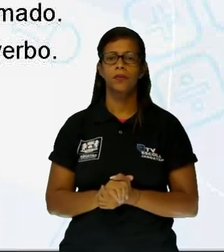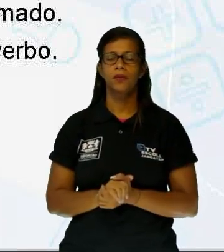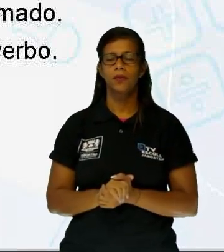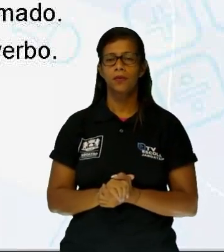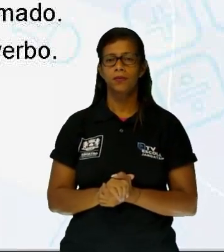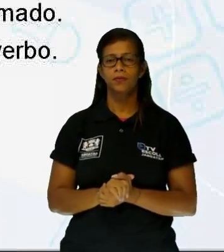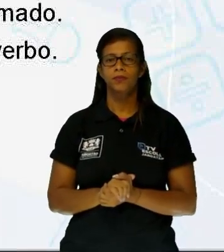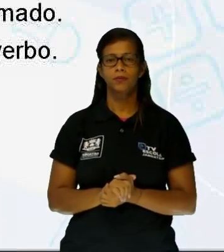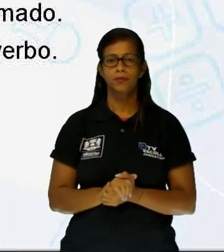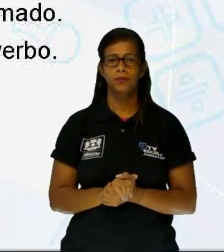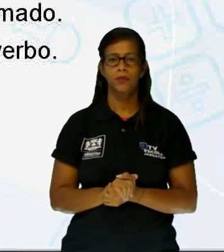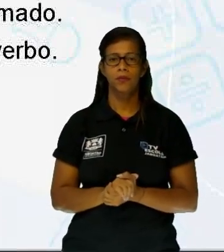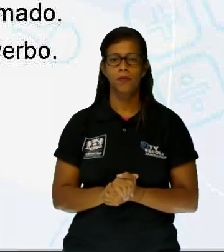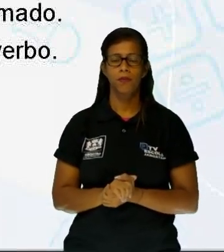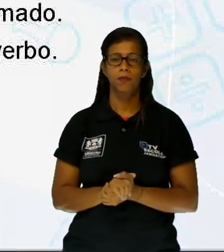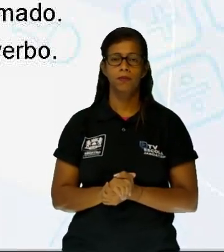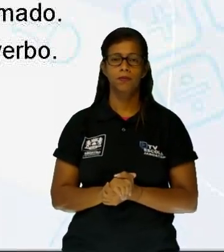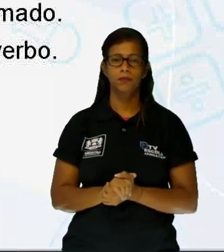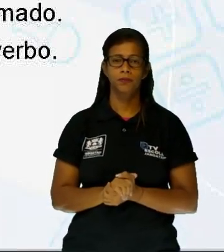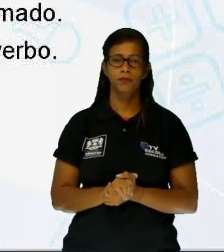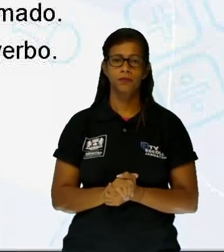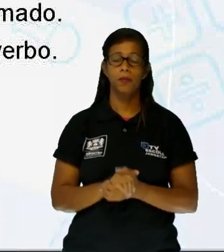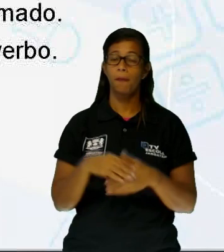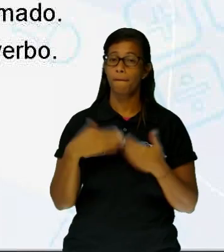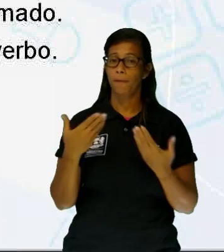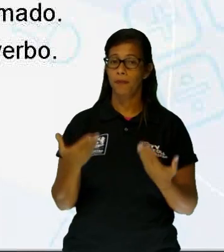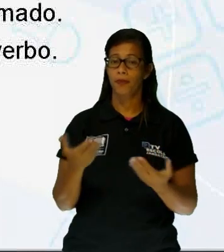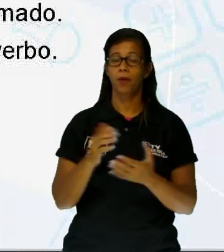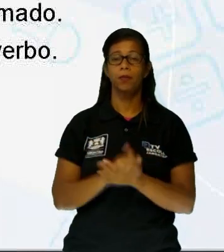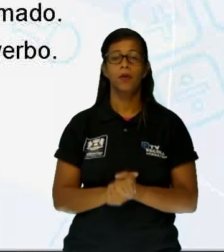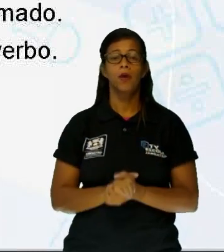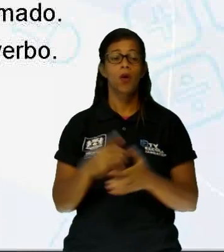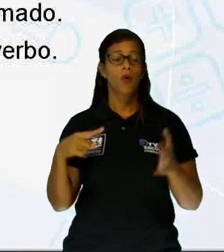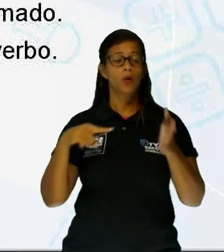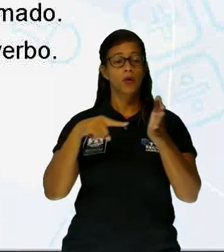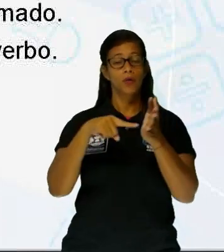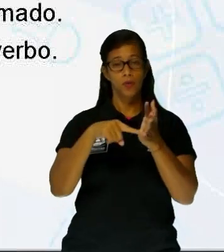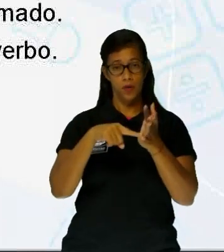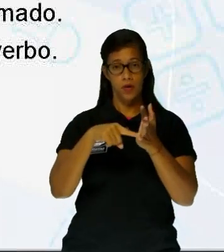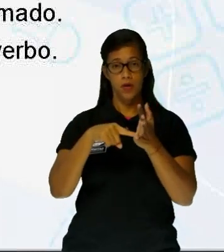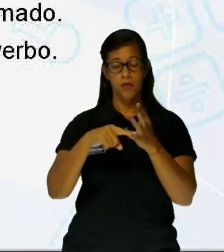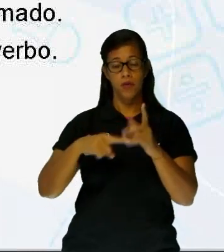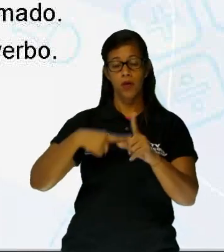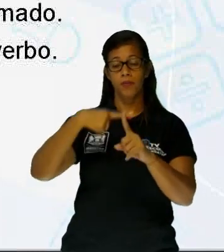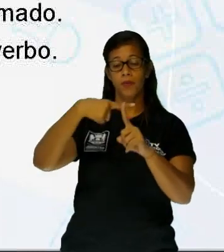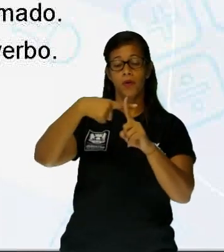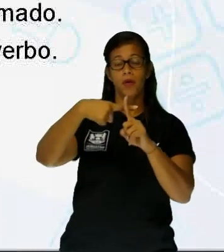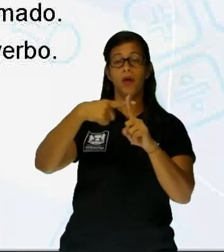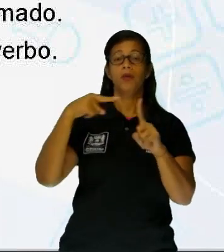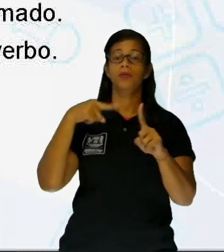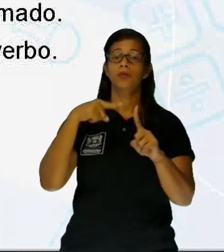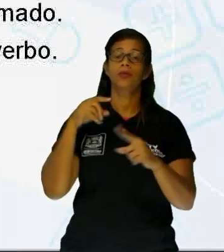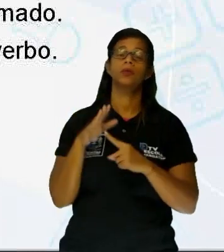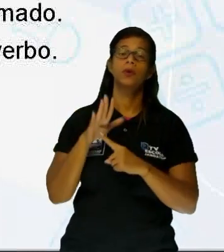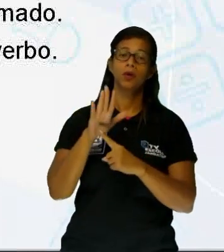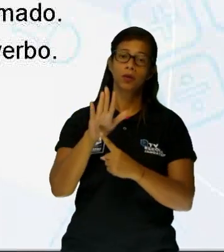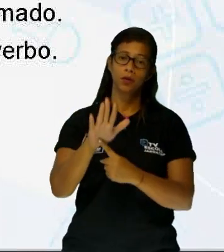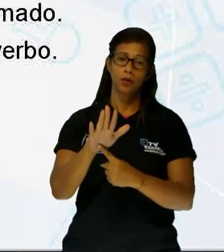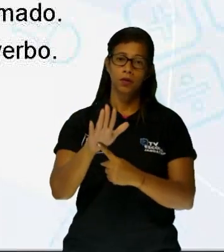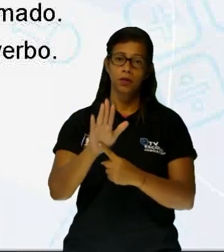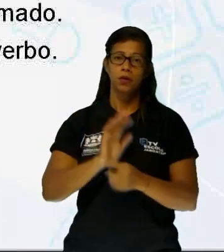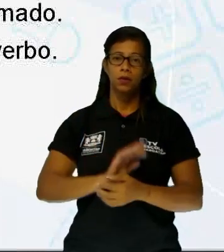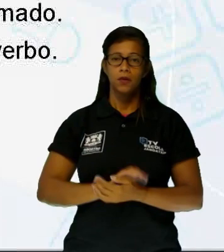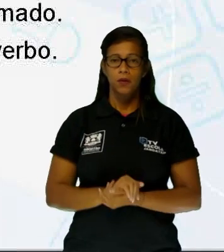C, representado por pessoa. Na verdade, não. O que denunciavam eram as cruzes. Por isso, a ideia do sujeito coisa. Só confirmando o que diz na letra A.